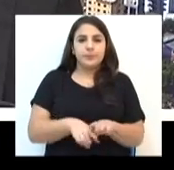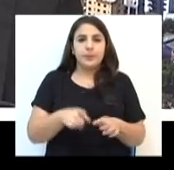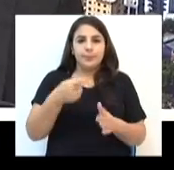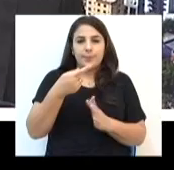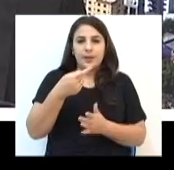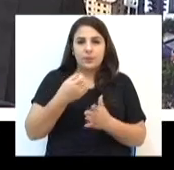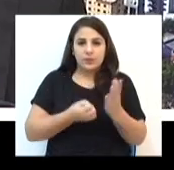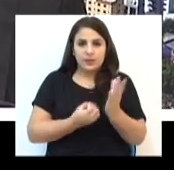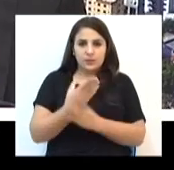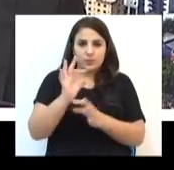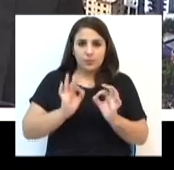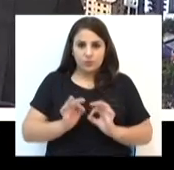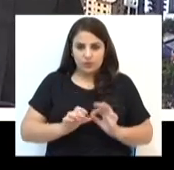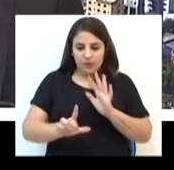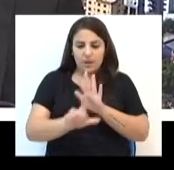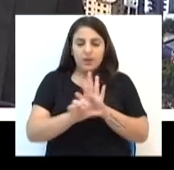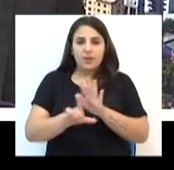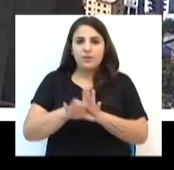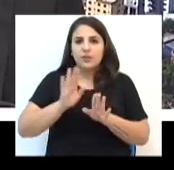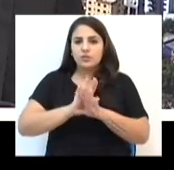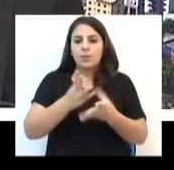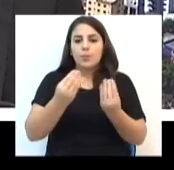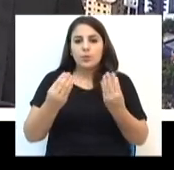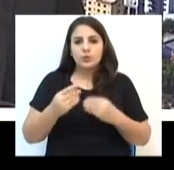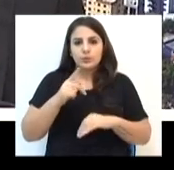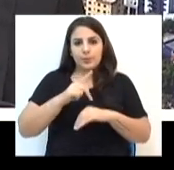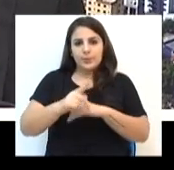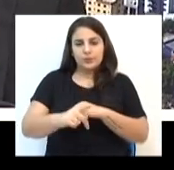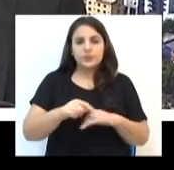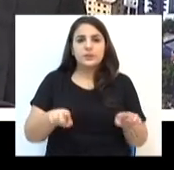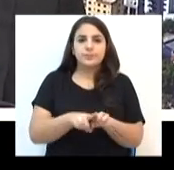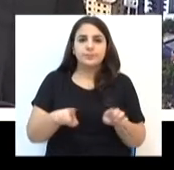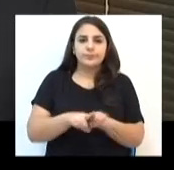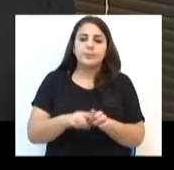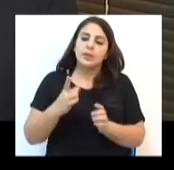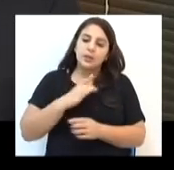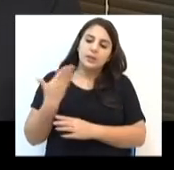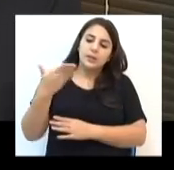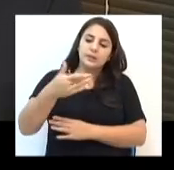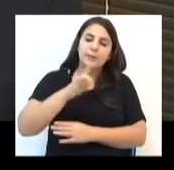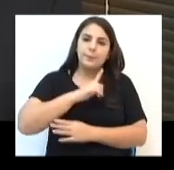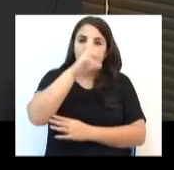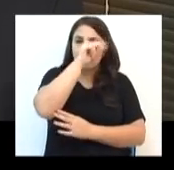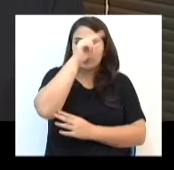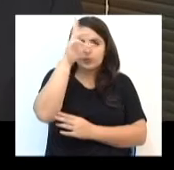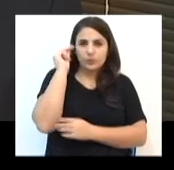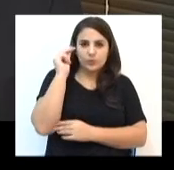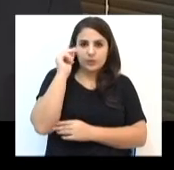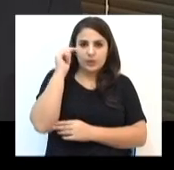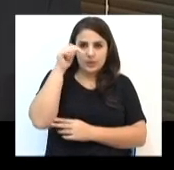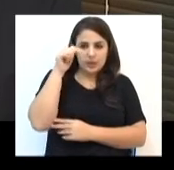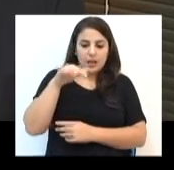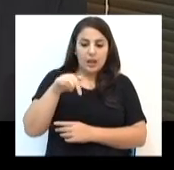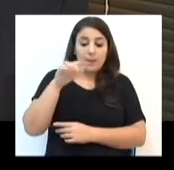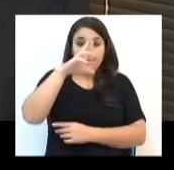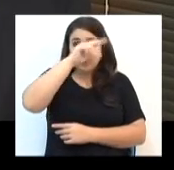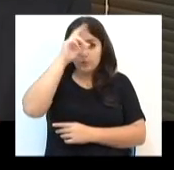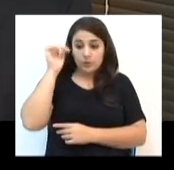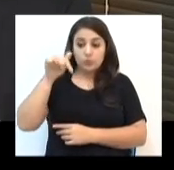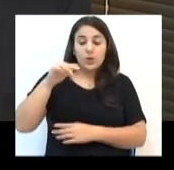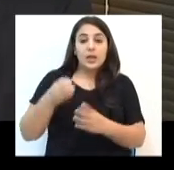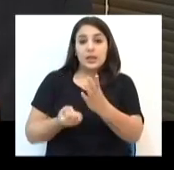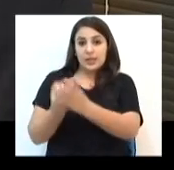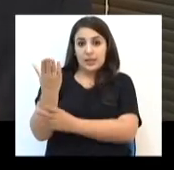do projeto justifica que a lei vai beneficiar muitos passofundenses. Eles iriam até a prefeitura e a prefeitura